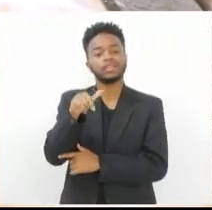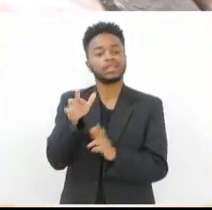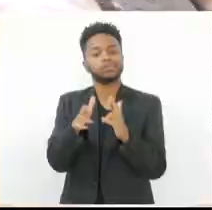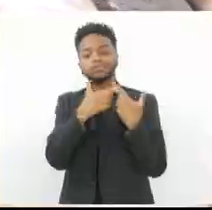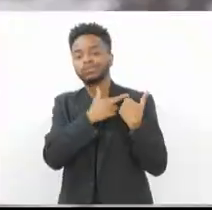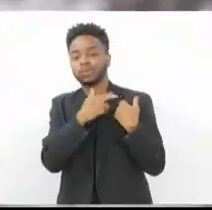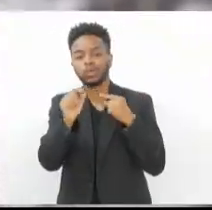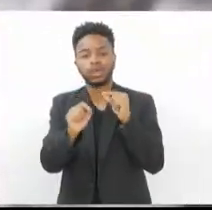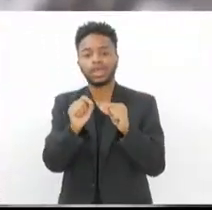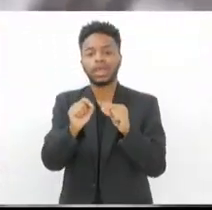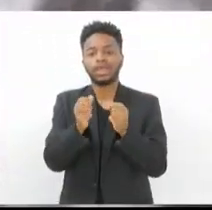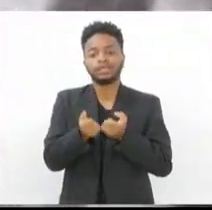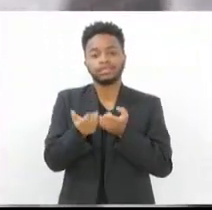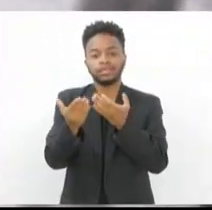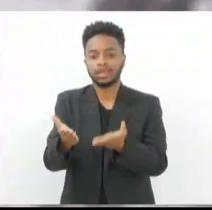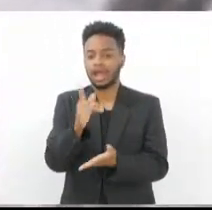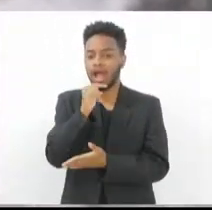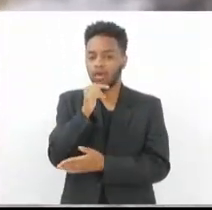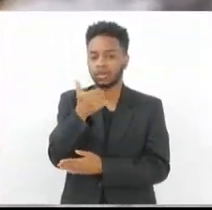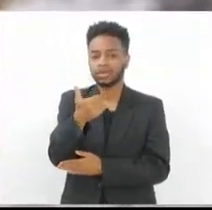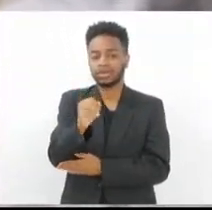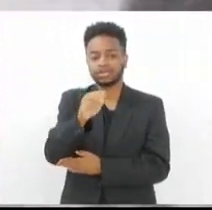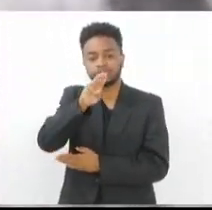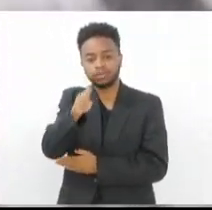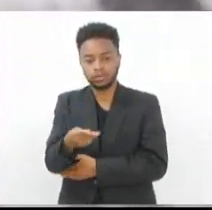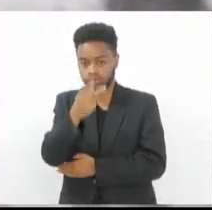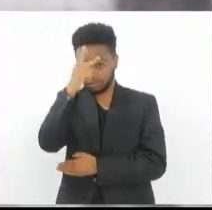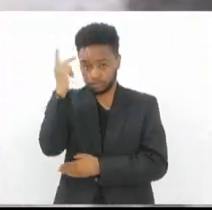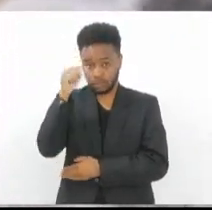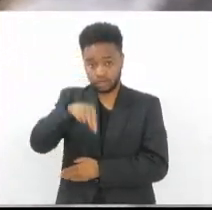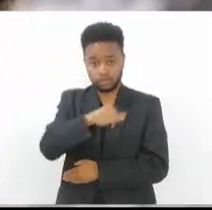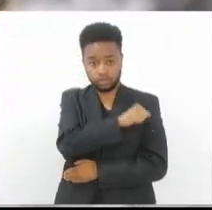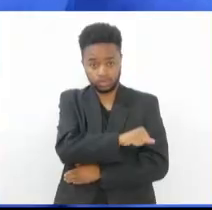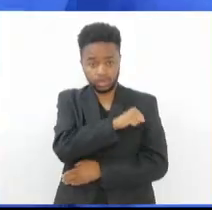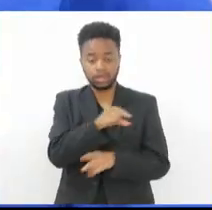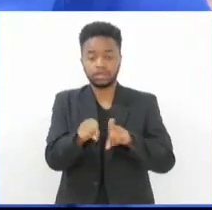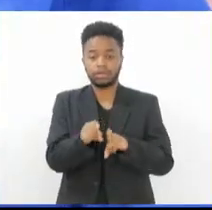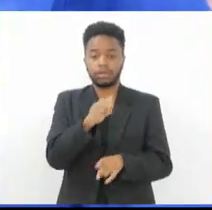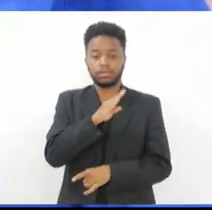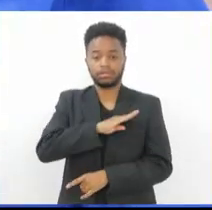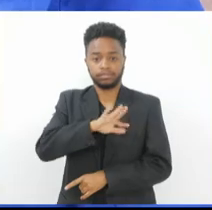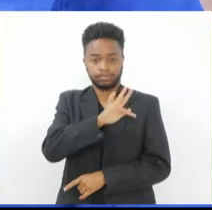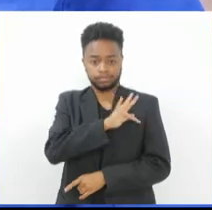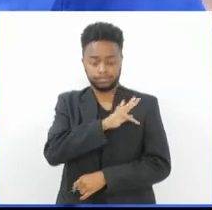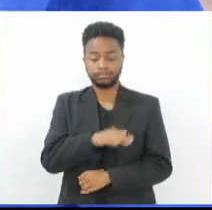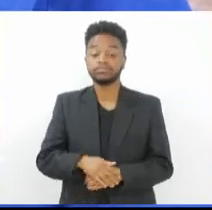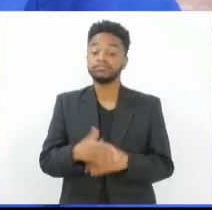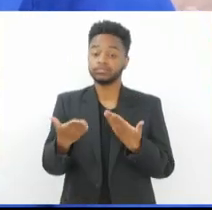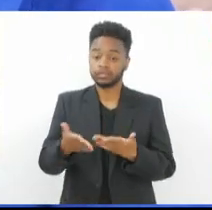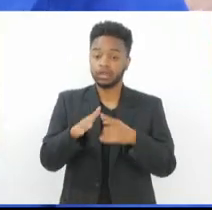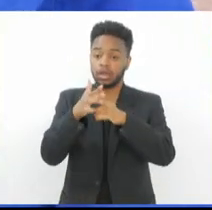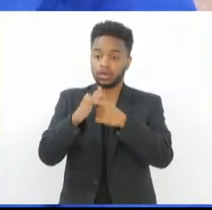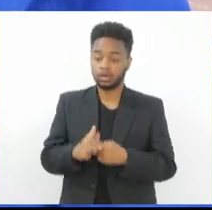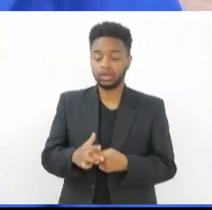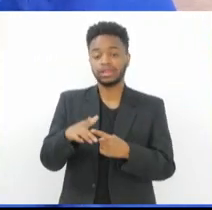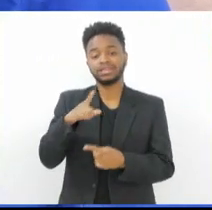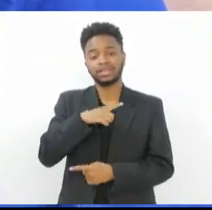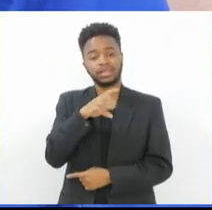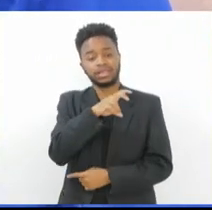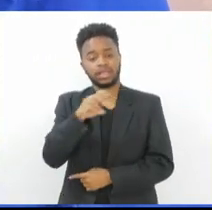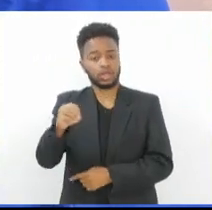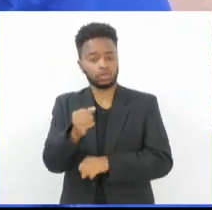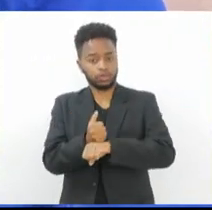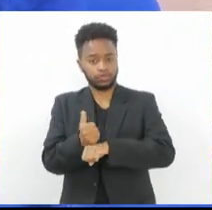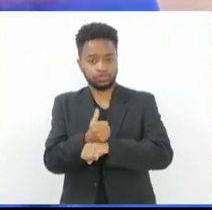de mais de 10 milhões de pessoas no município do Rio de Janeiro e na Baixada Fluminense. A manutenção vai envolver mais de 500